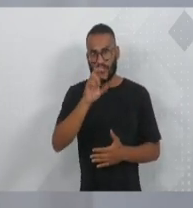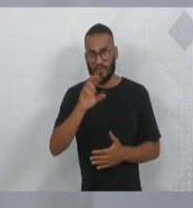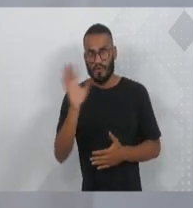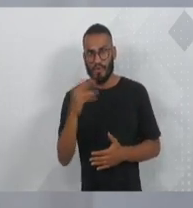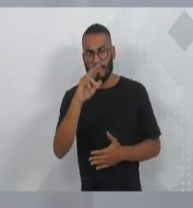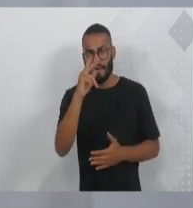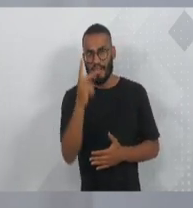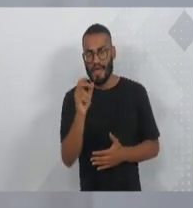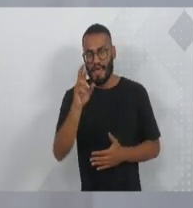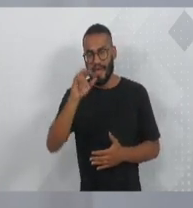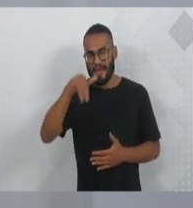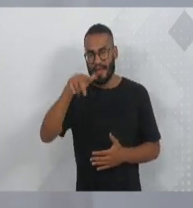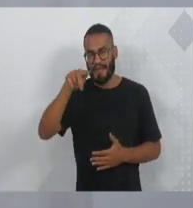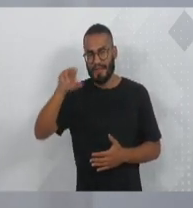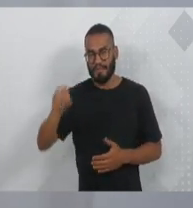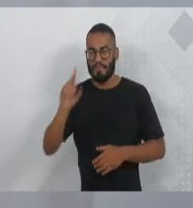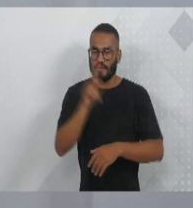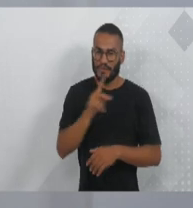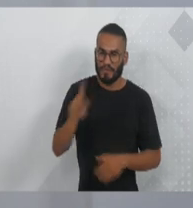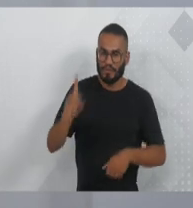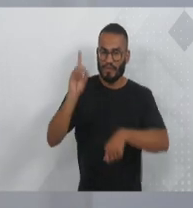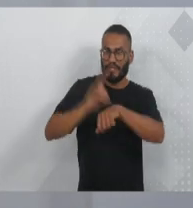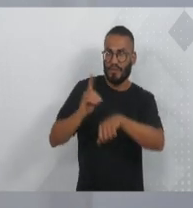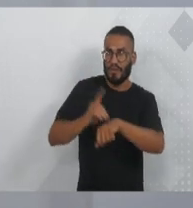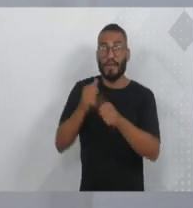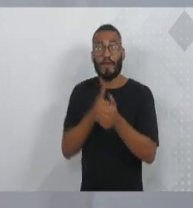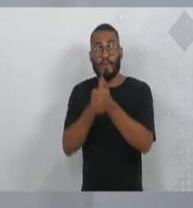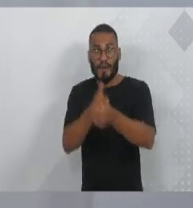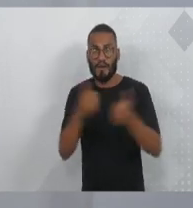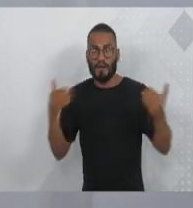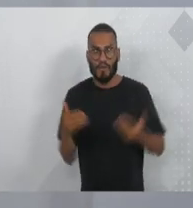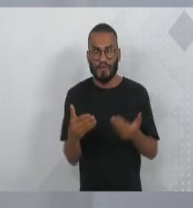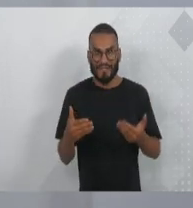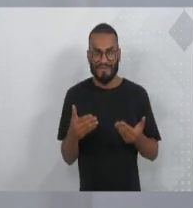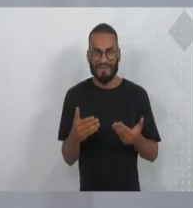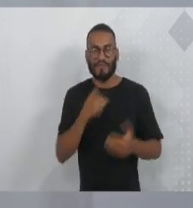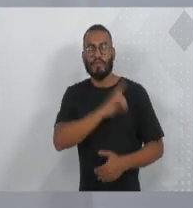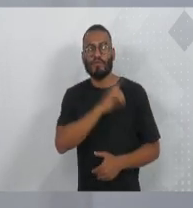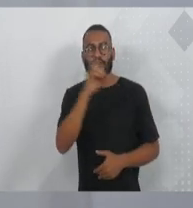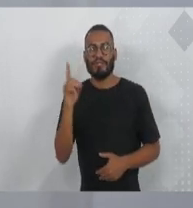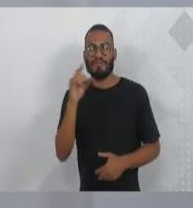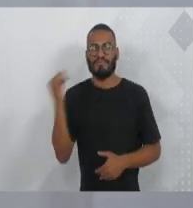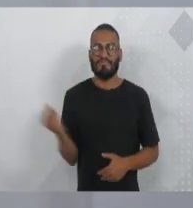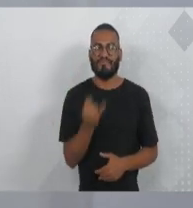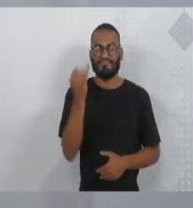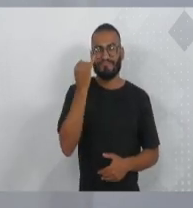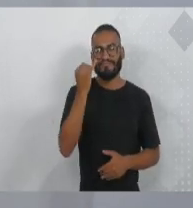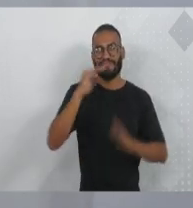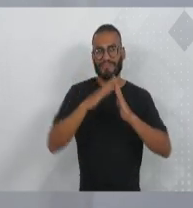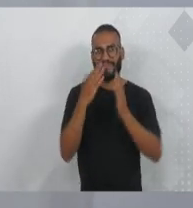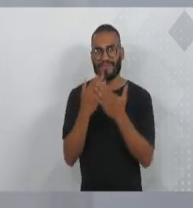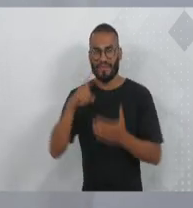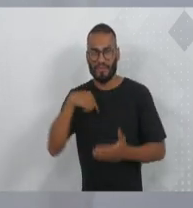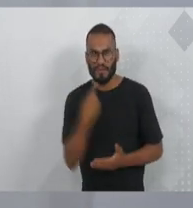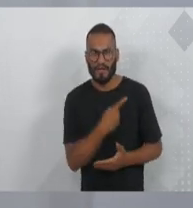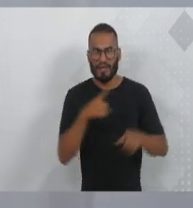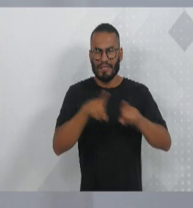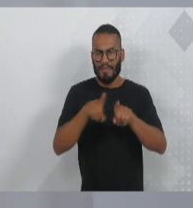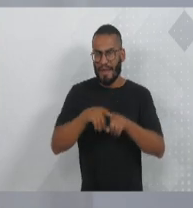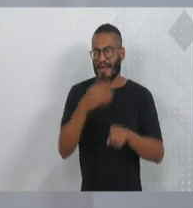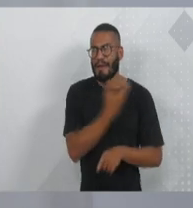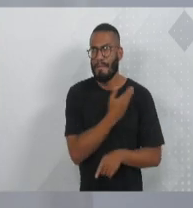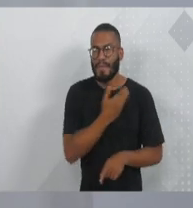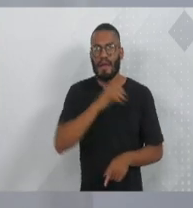enfim, todos, direção, coordenação, quem nos acompanha aqui, deste importante educandar do nosso município. Também nosso amigo